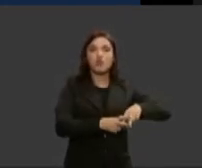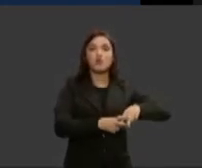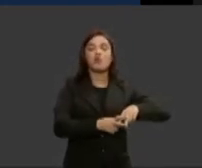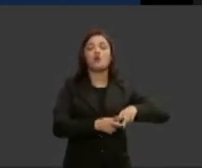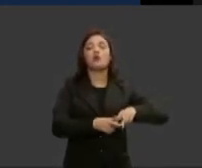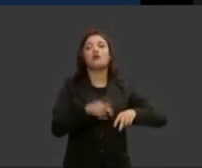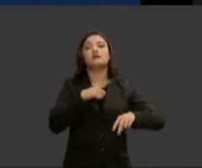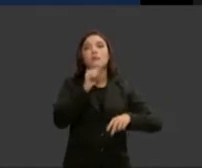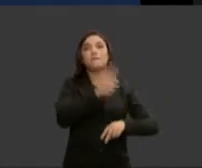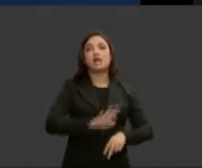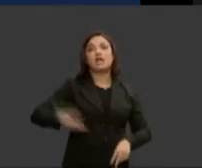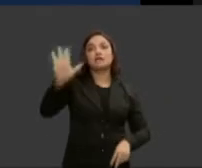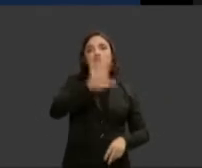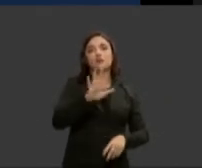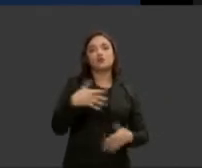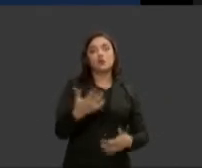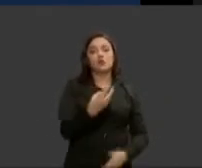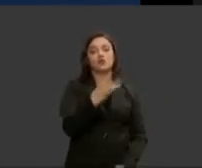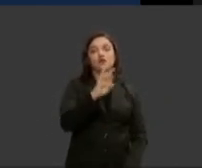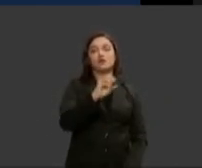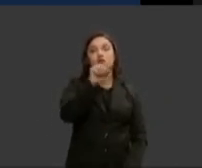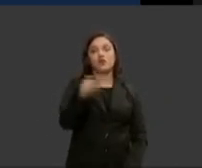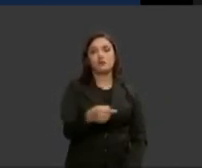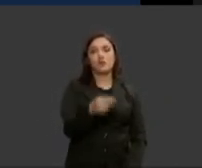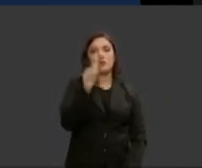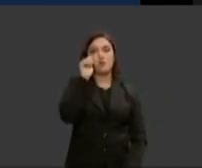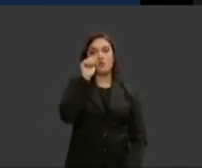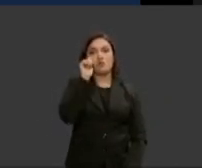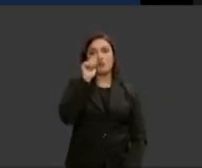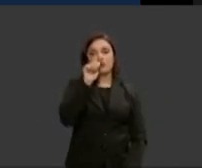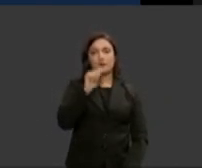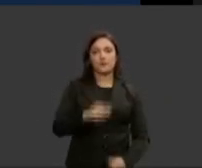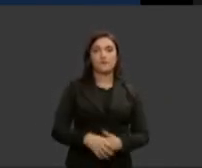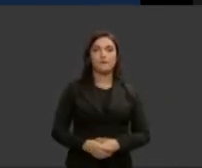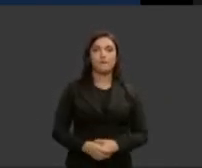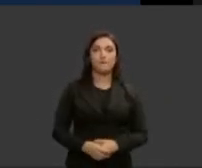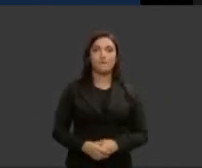30 mil deles são mulheres por favor